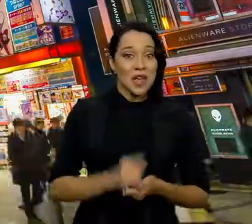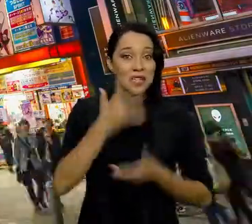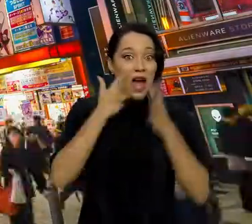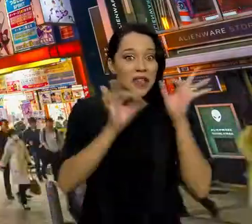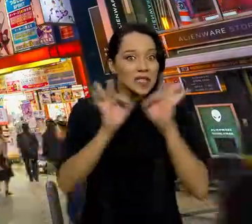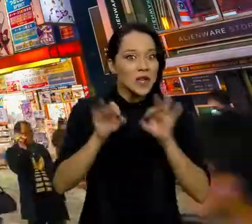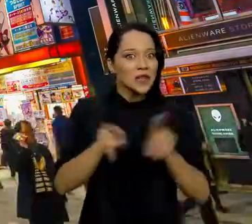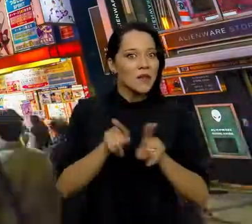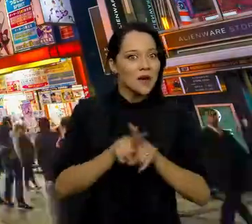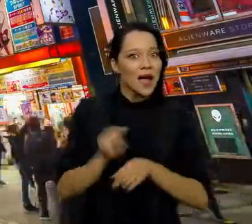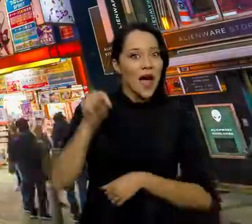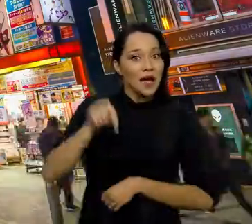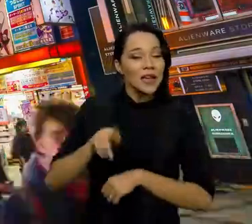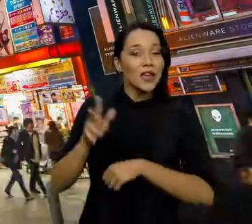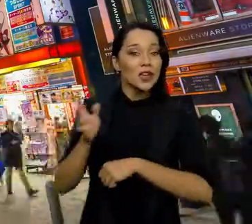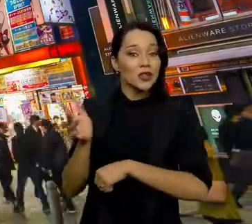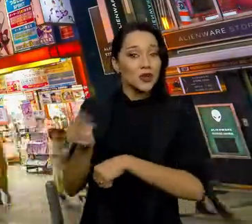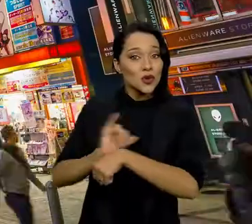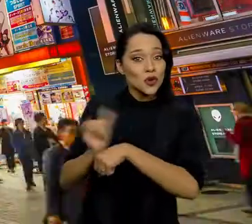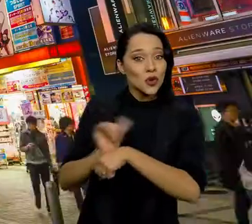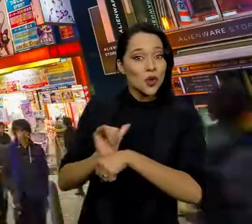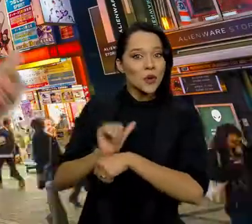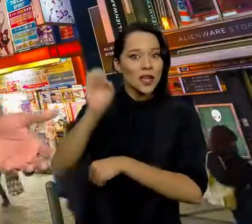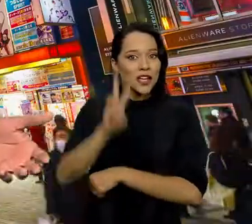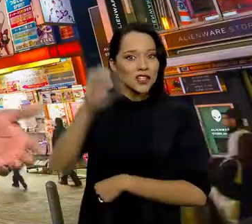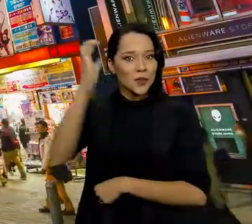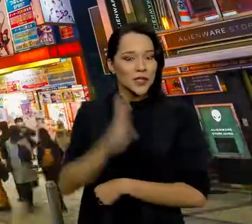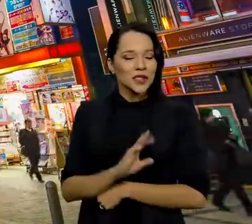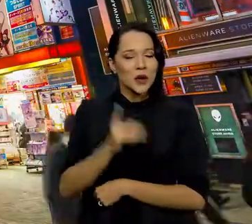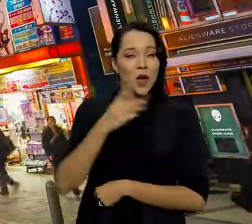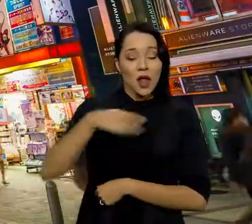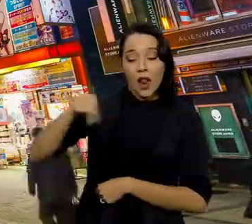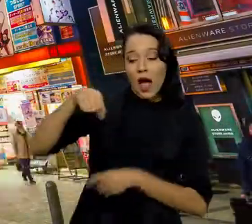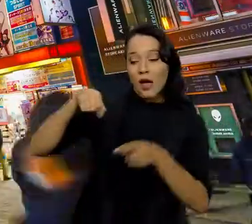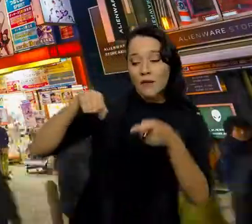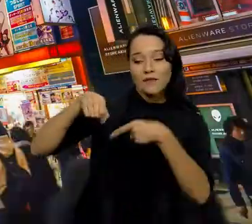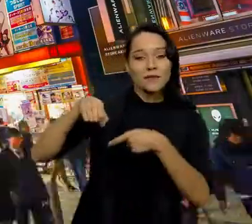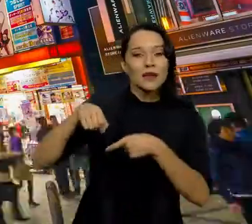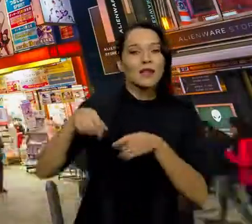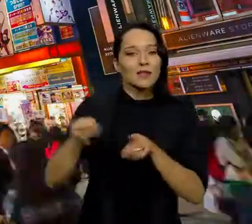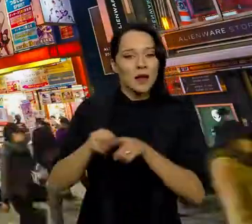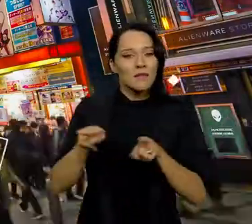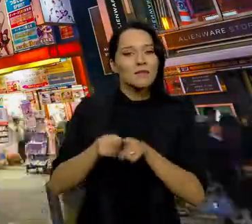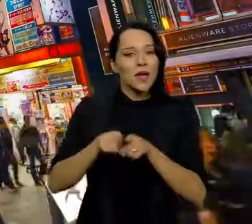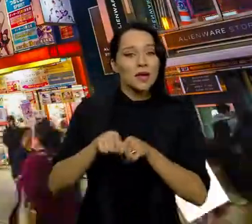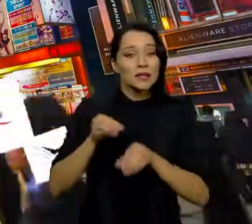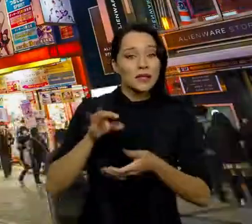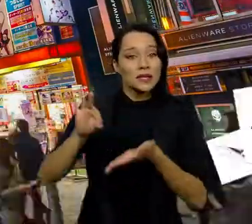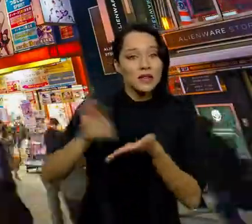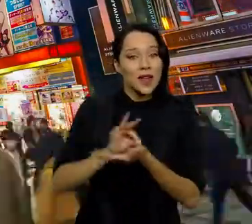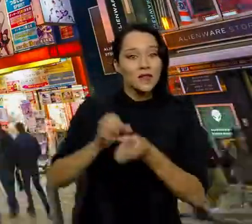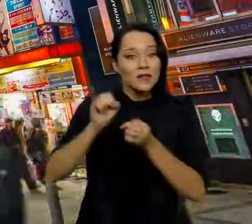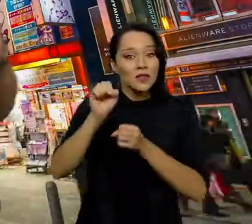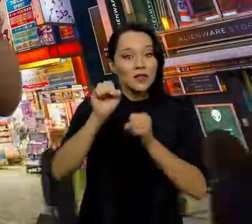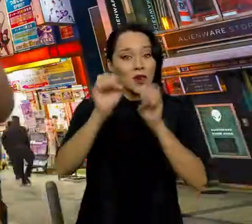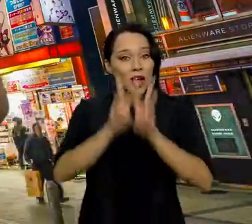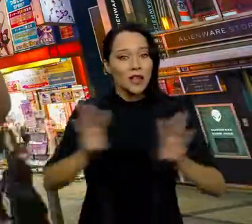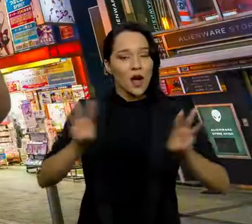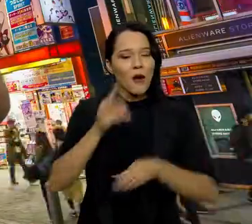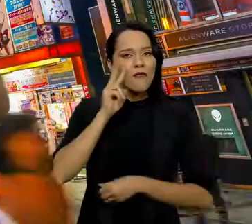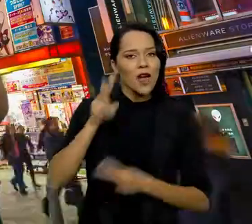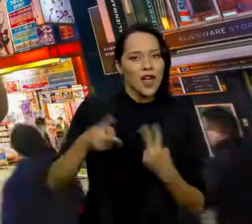E fica ligado também aqui no YouTube da Agência Brasil, dá um like no vídeo, se inscreve no canal e ativa as notificações.